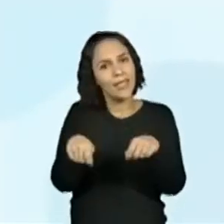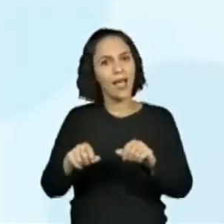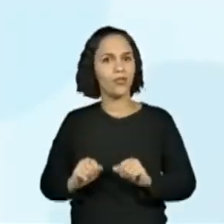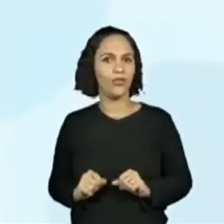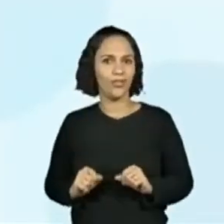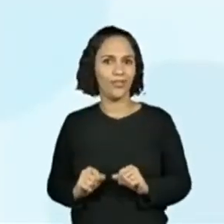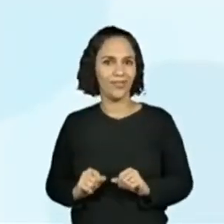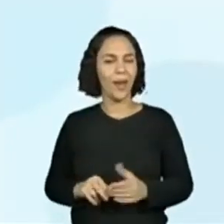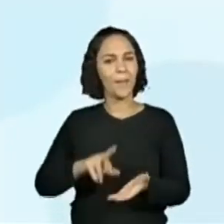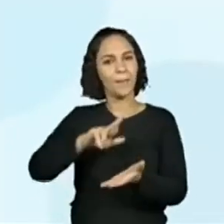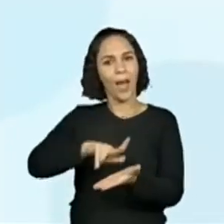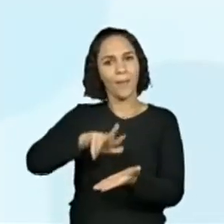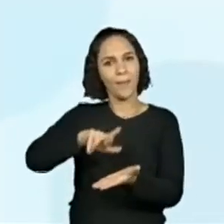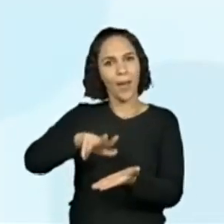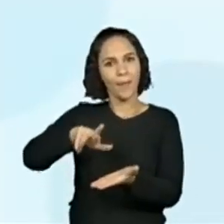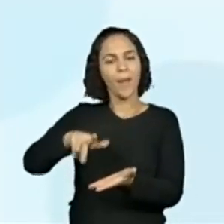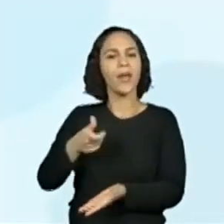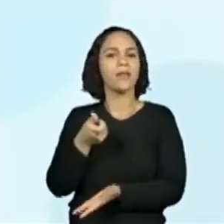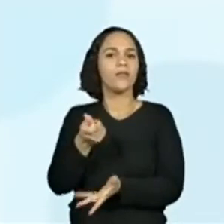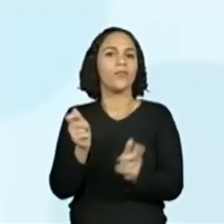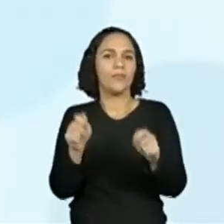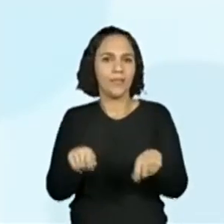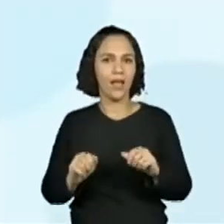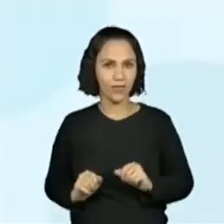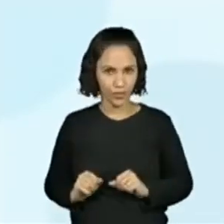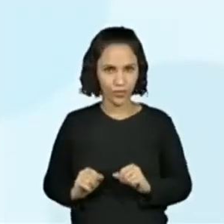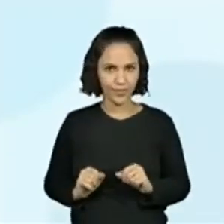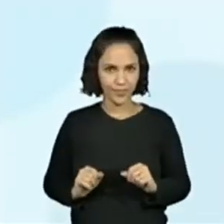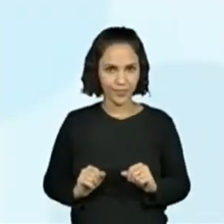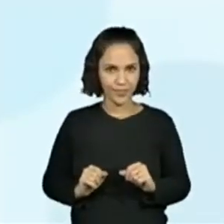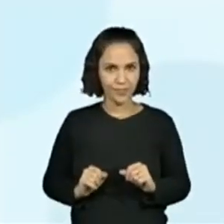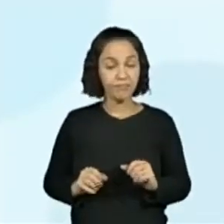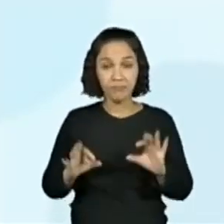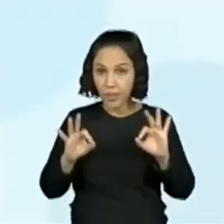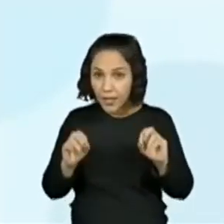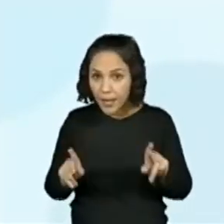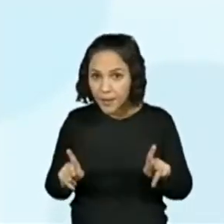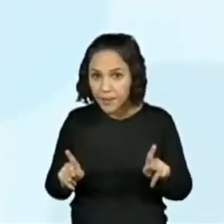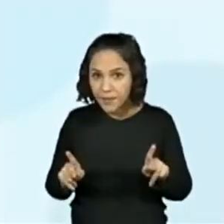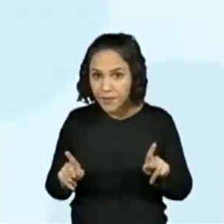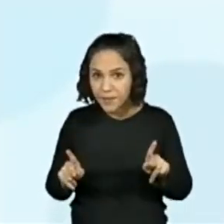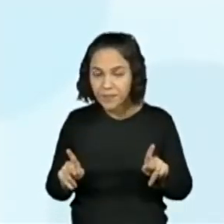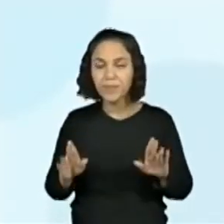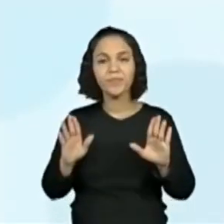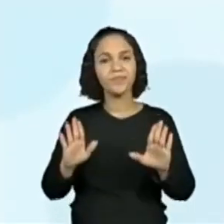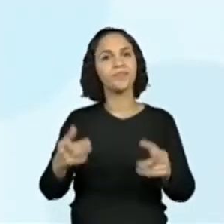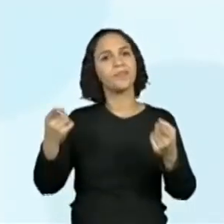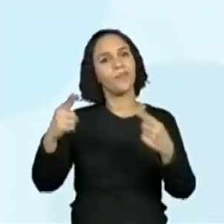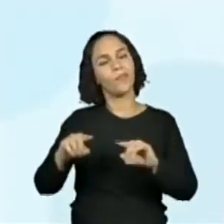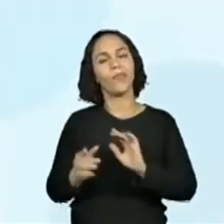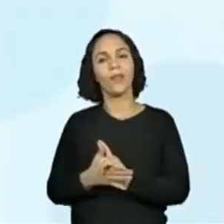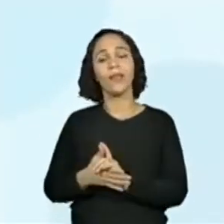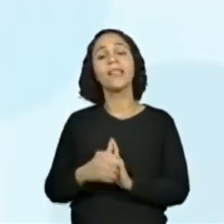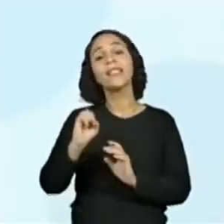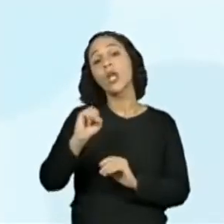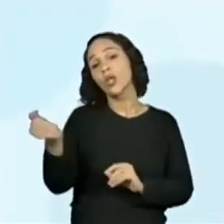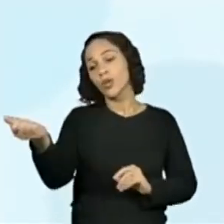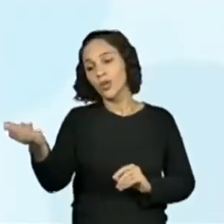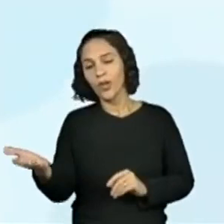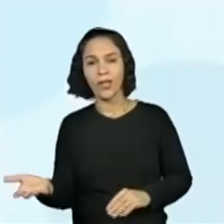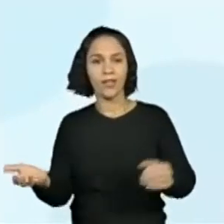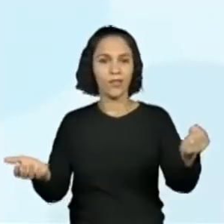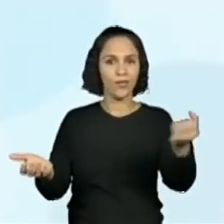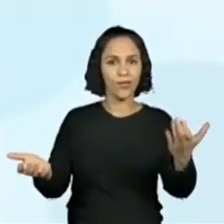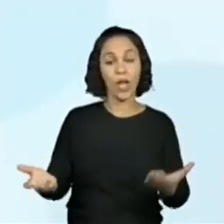dado, o espaço amostral é seis. Certo? Vamos lá. E no jogo de